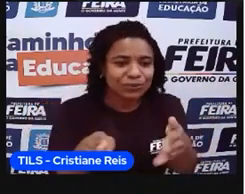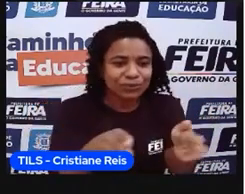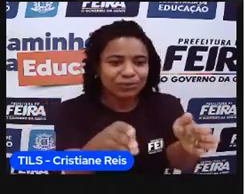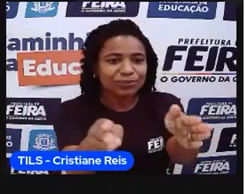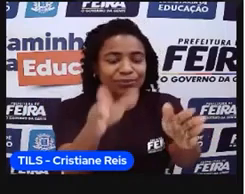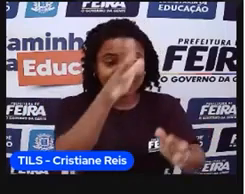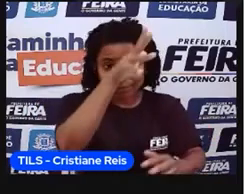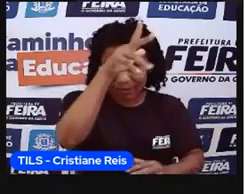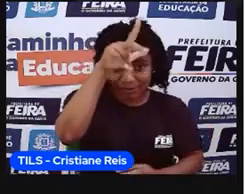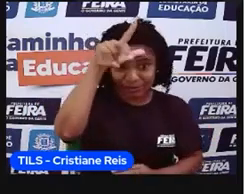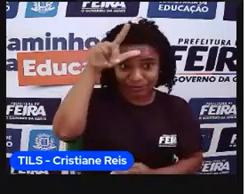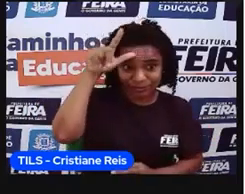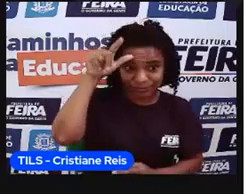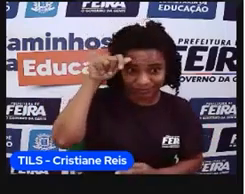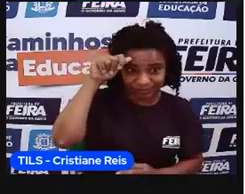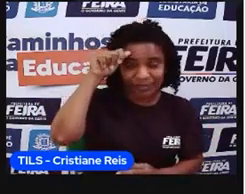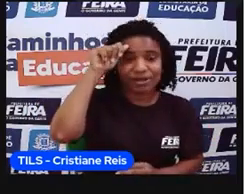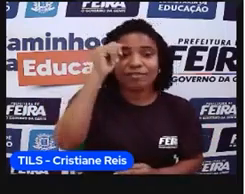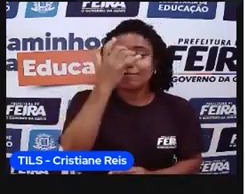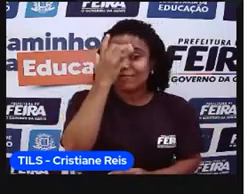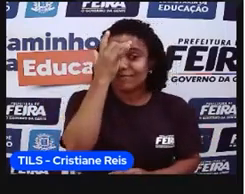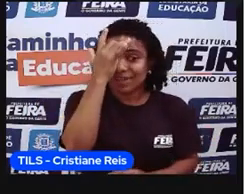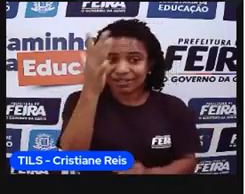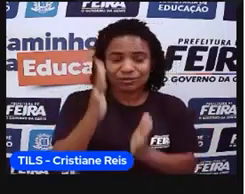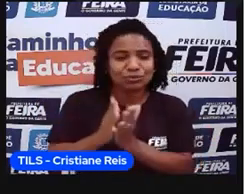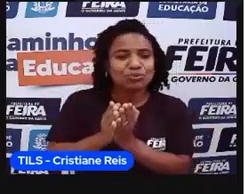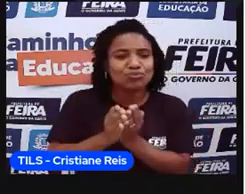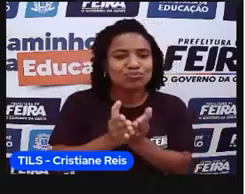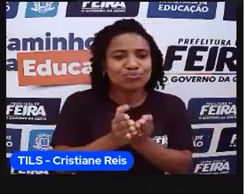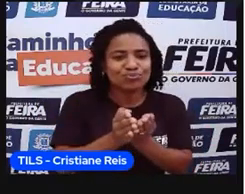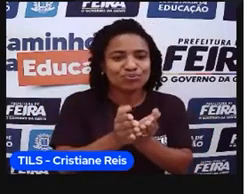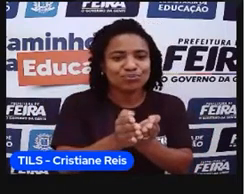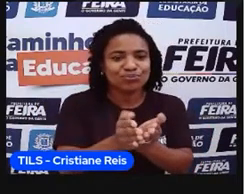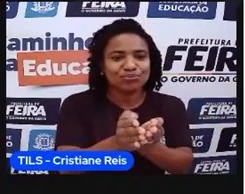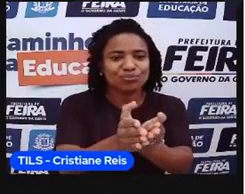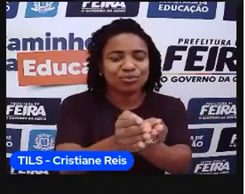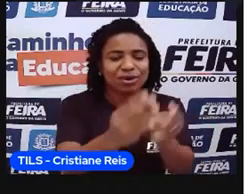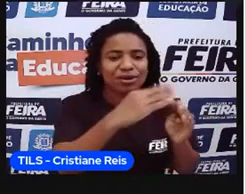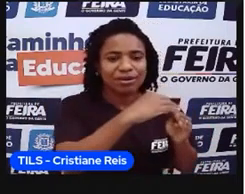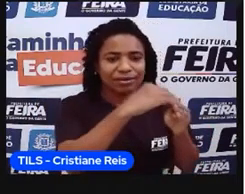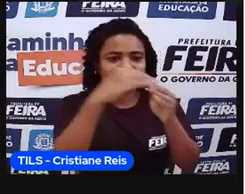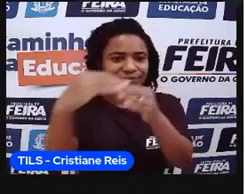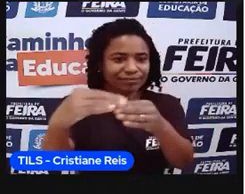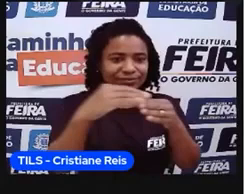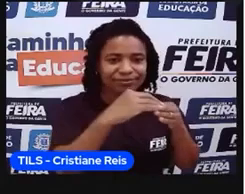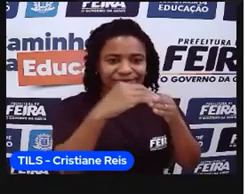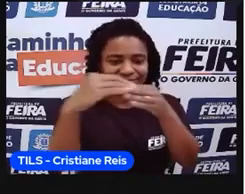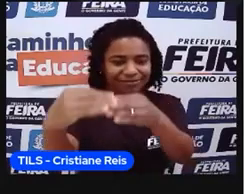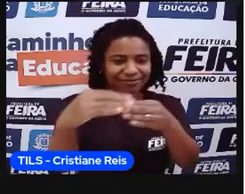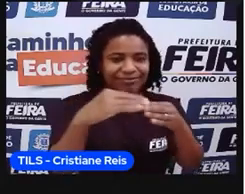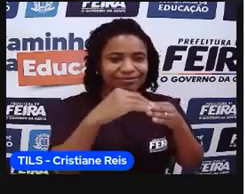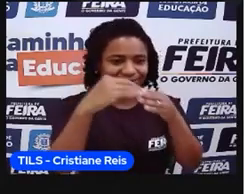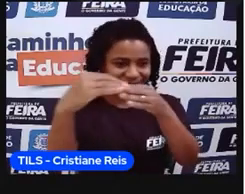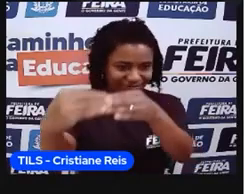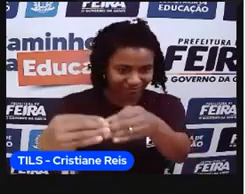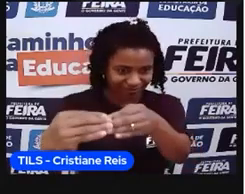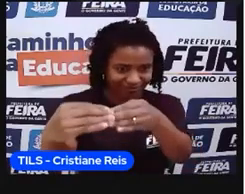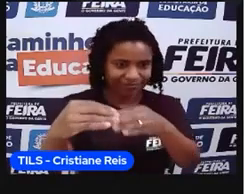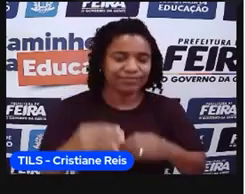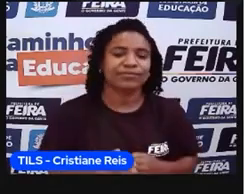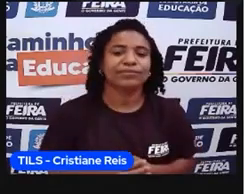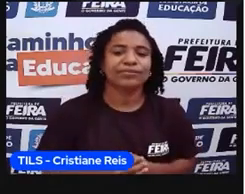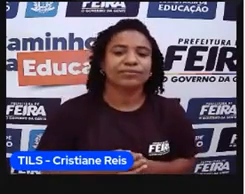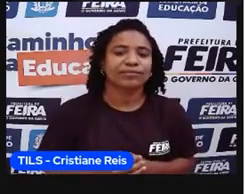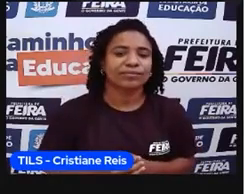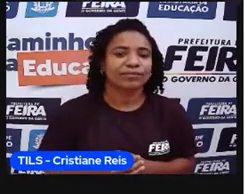para facilitar exatamente o escoamento dessas, né, mercadorias, dessas drogas do sertão que eles iam buscar aqui. E,